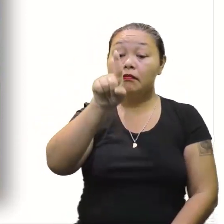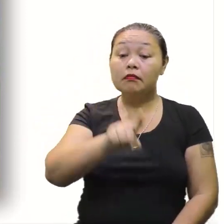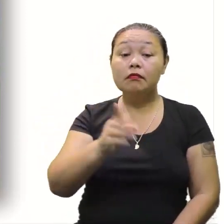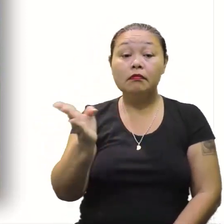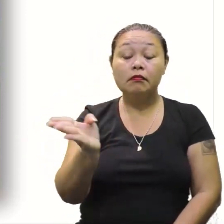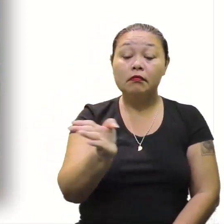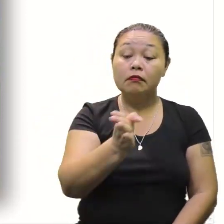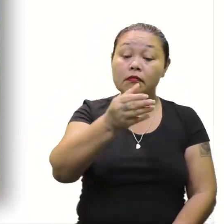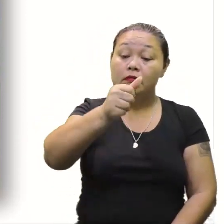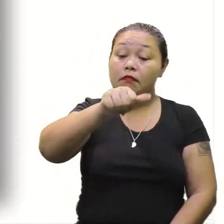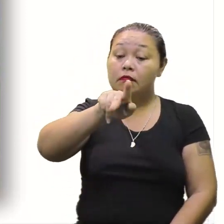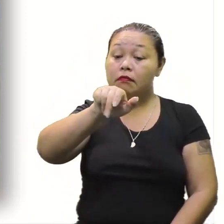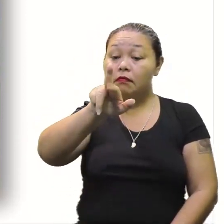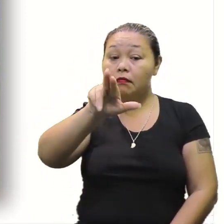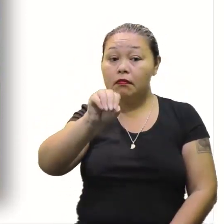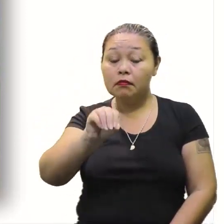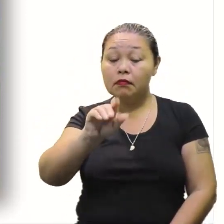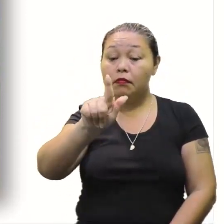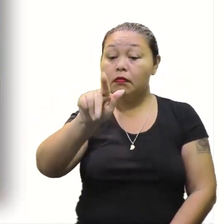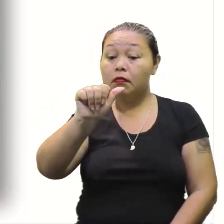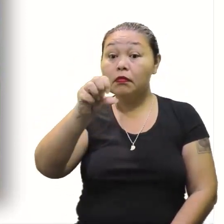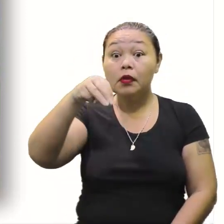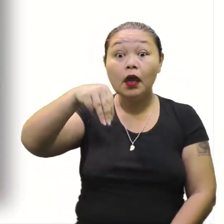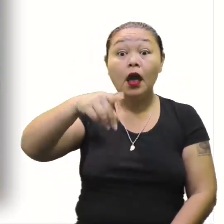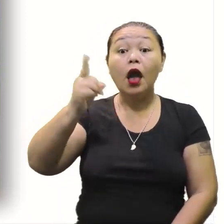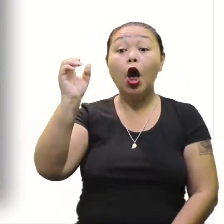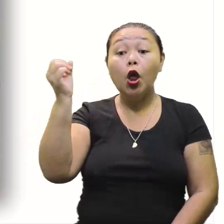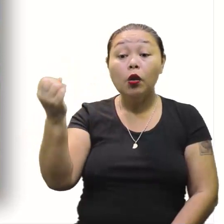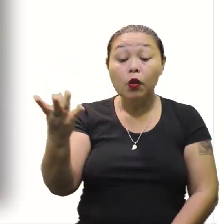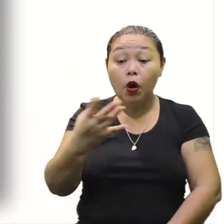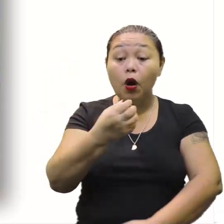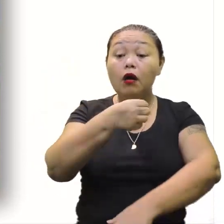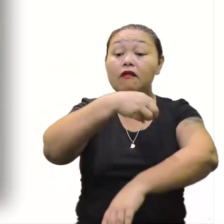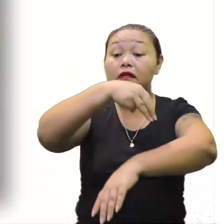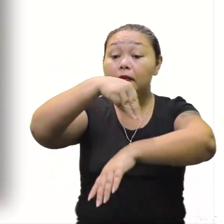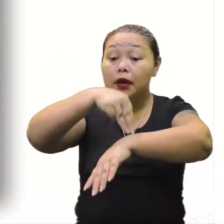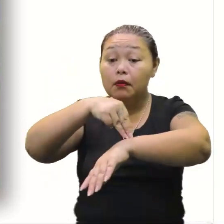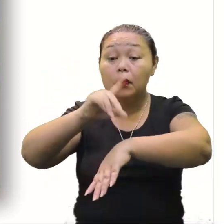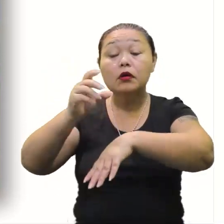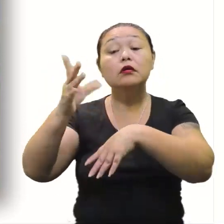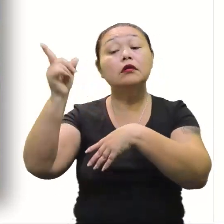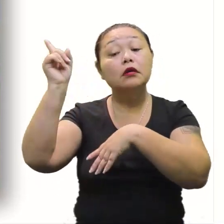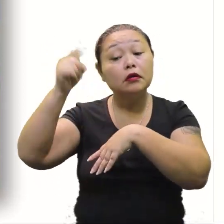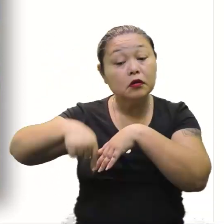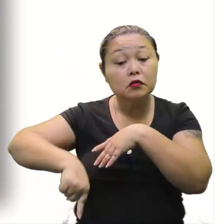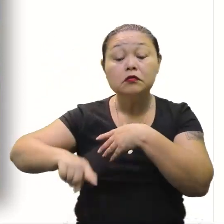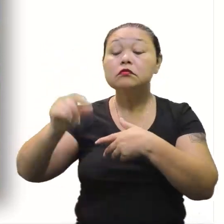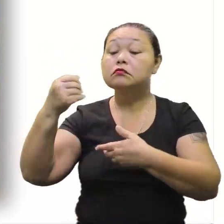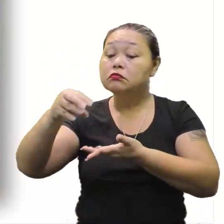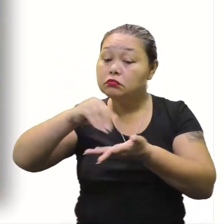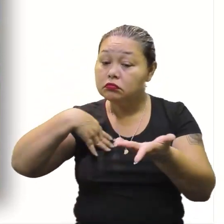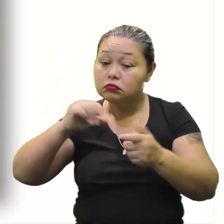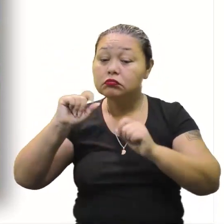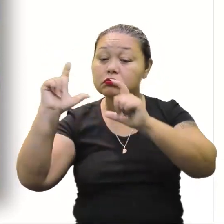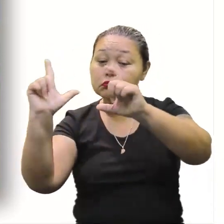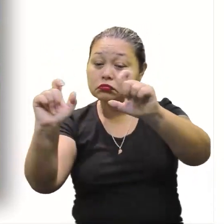Gama, Nova Mamoré. Ó, também, Nova Mamoré. Aqui a gente recebe os registros dos professores e à medida que a gente vai recebendo, a